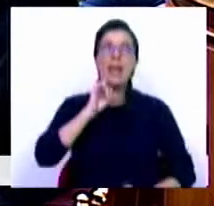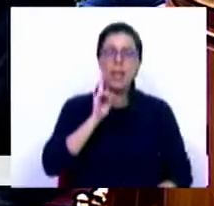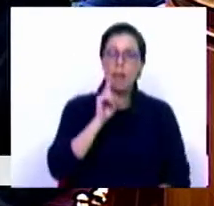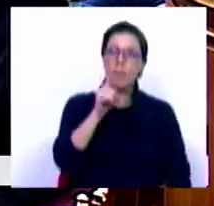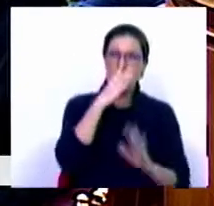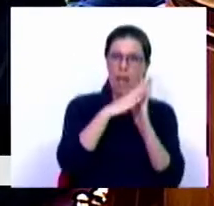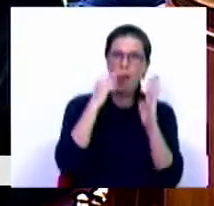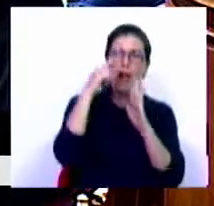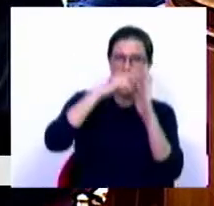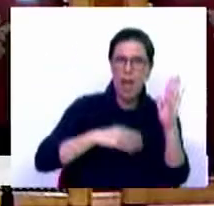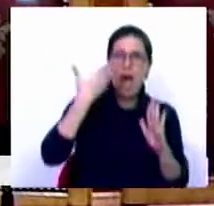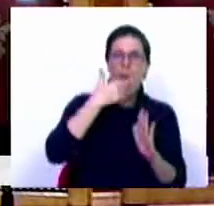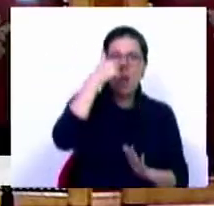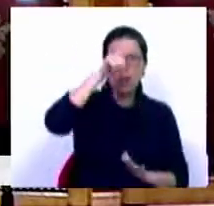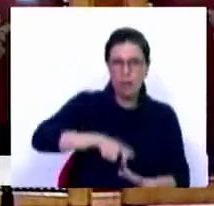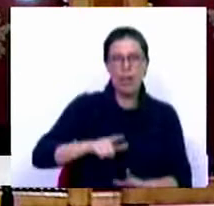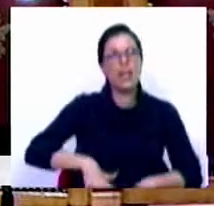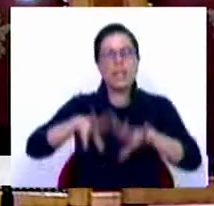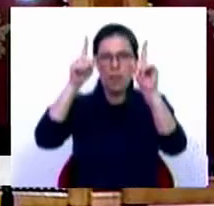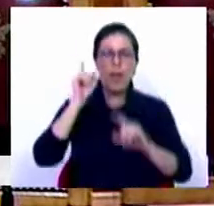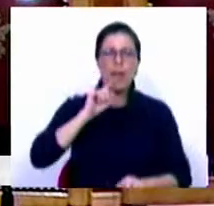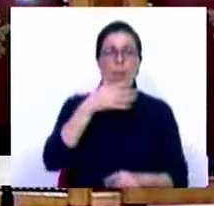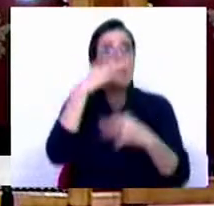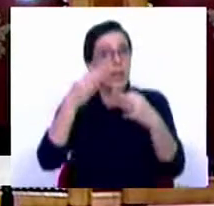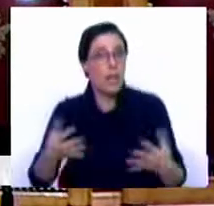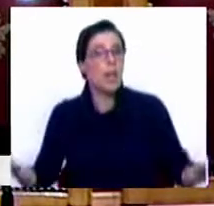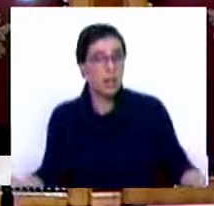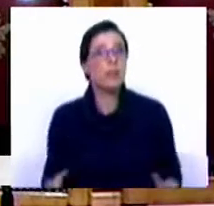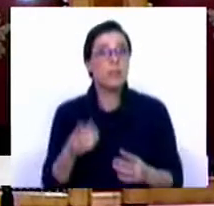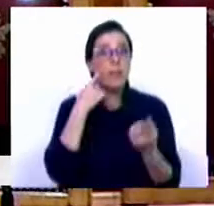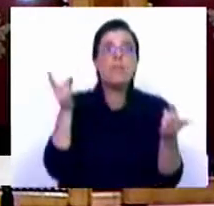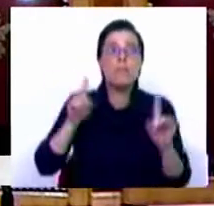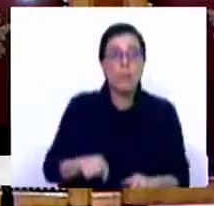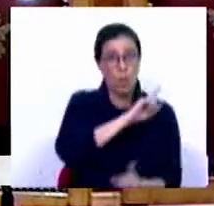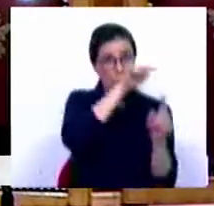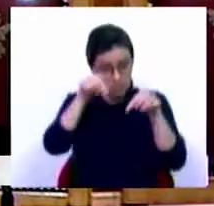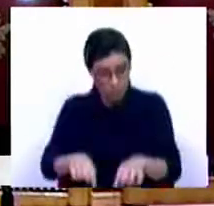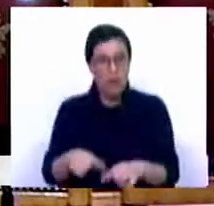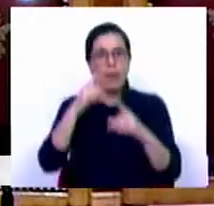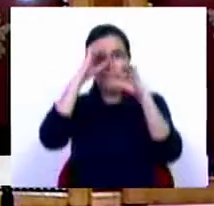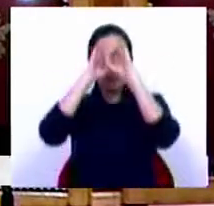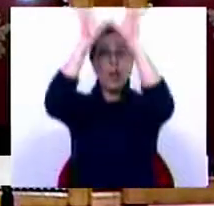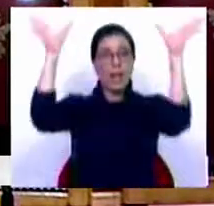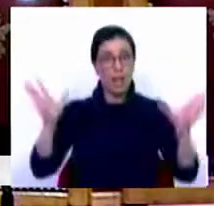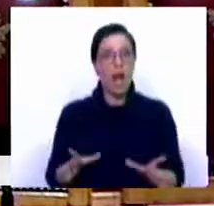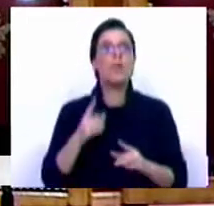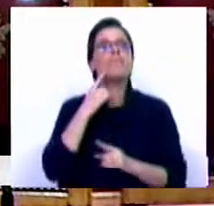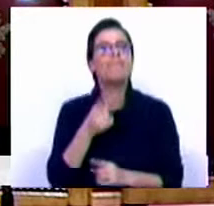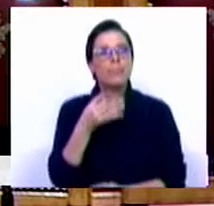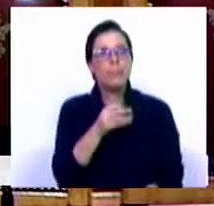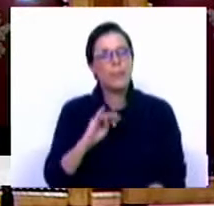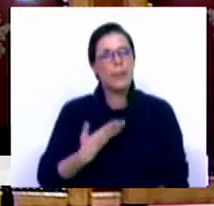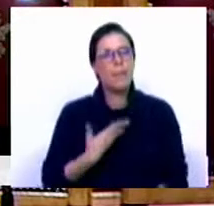referencial das aulas de cidadania e desenvolvimento. E tenho a certeza que, mais uma vez, quando vier aqui, mais elucidado, mais uma vez